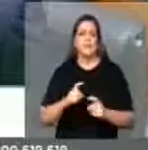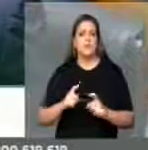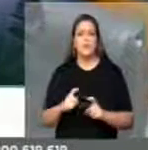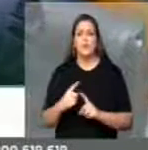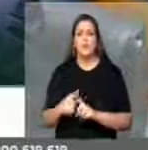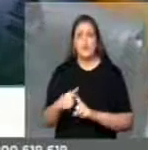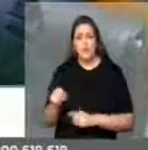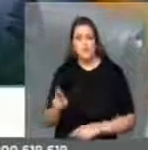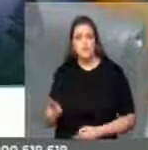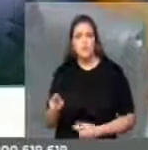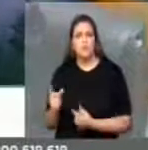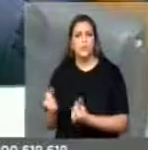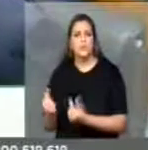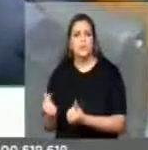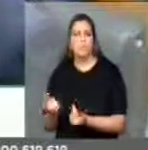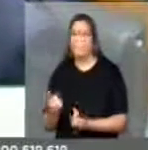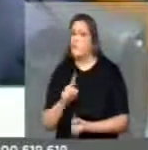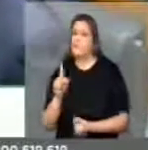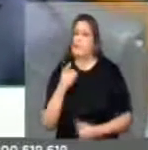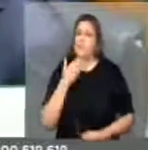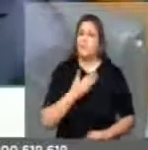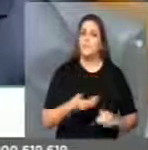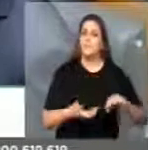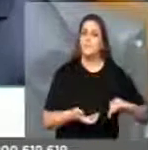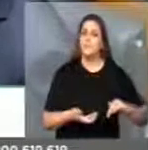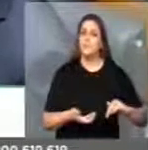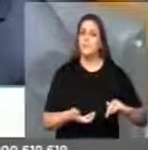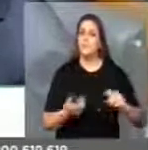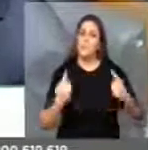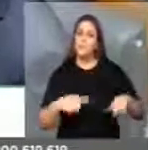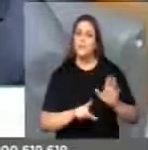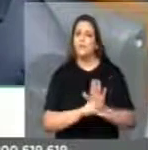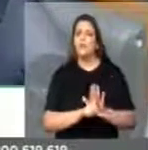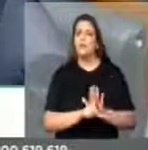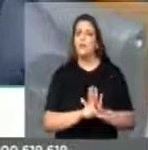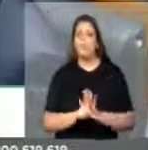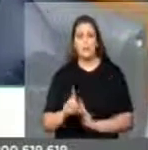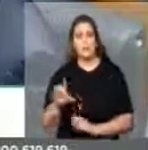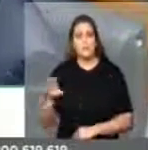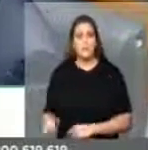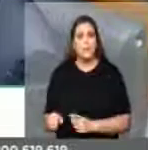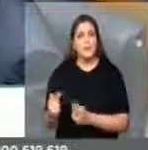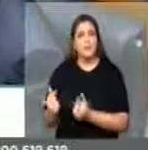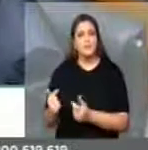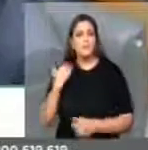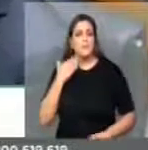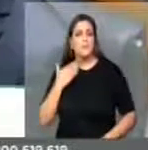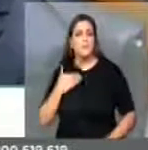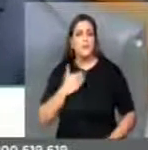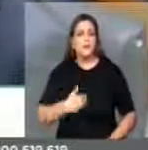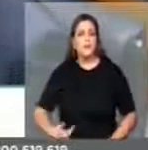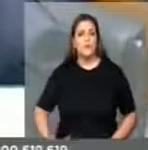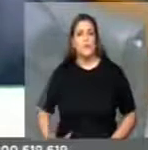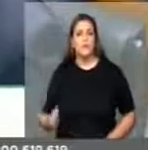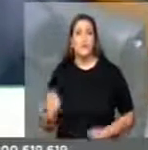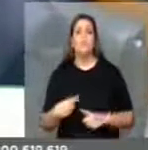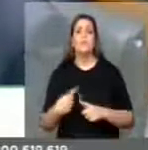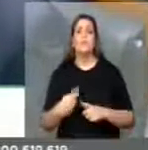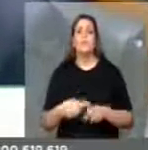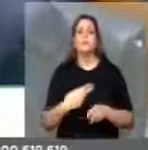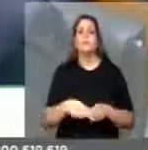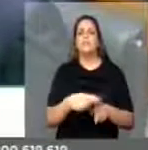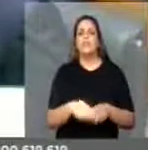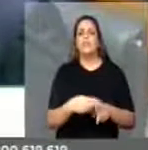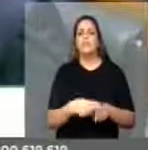autorização do Congresso Nacional e quando pegou dinheiros, recursos de bancos oficiais para tampar o buraco do seguro